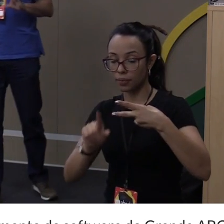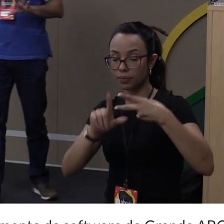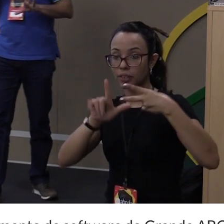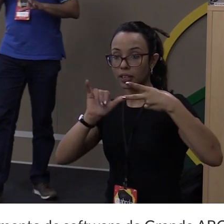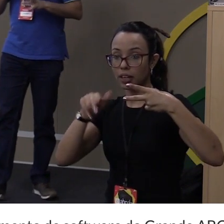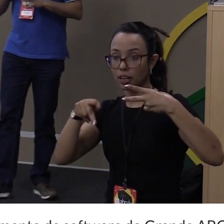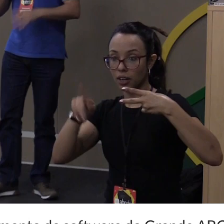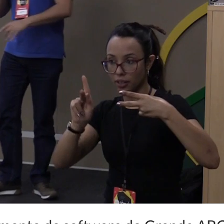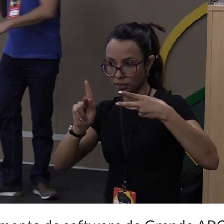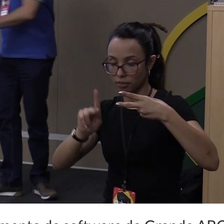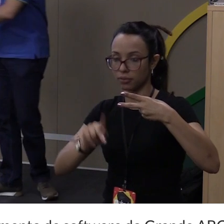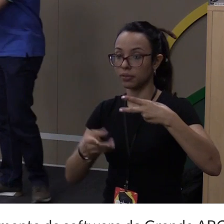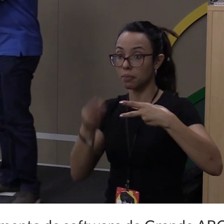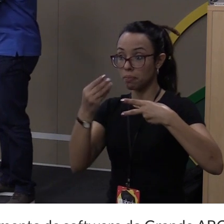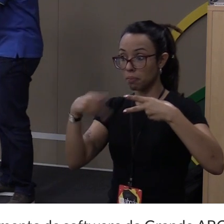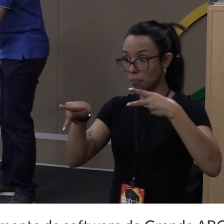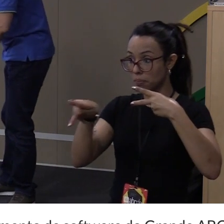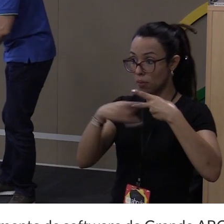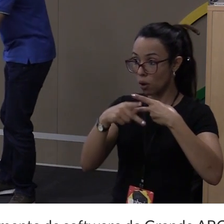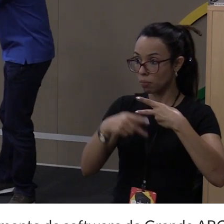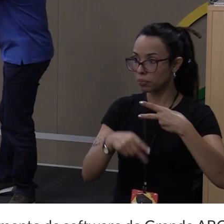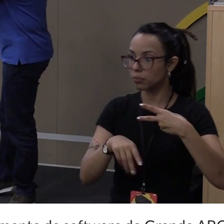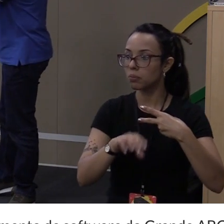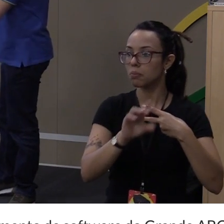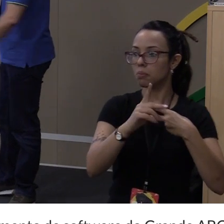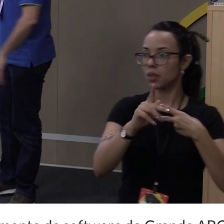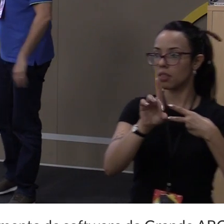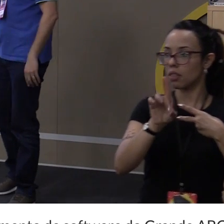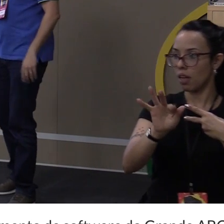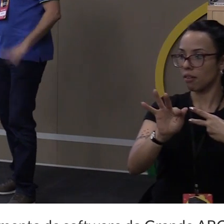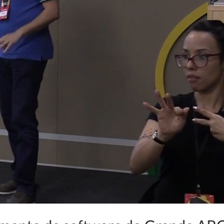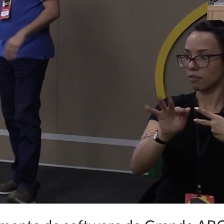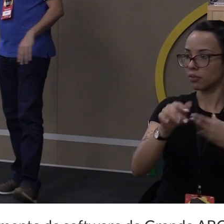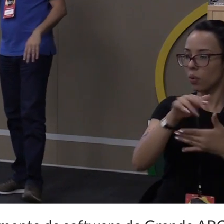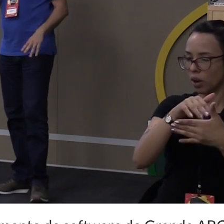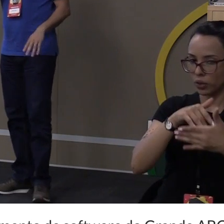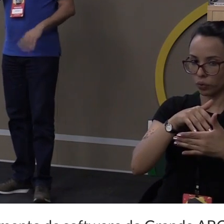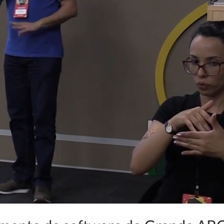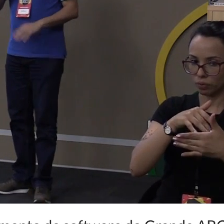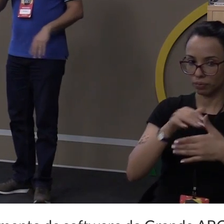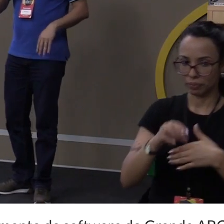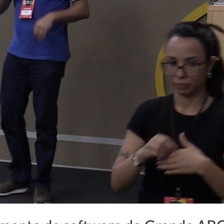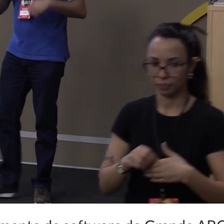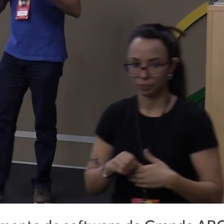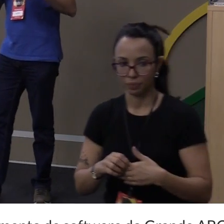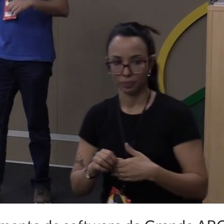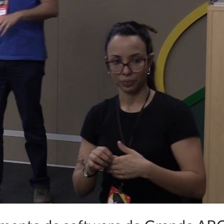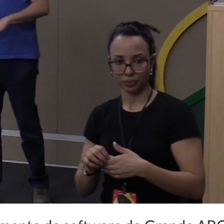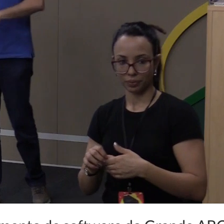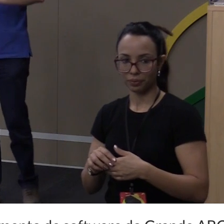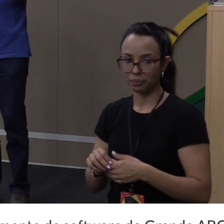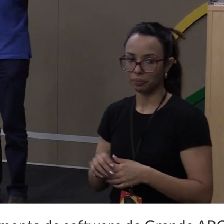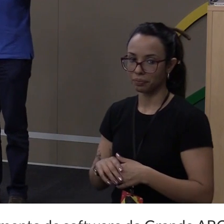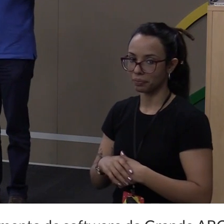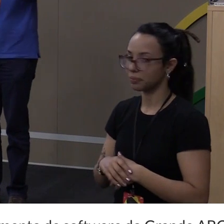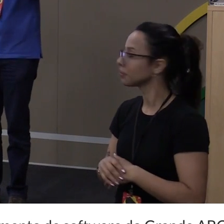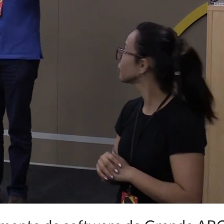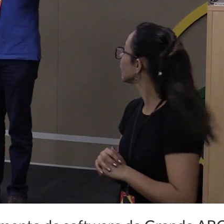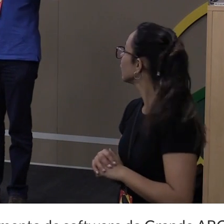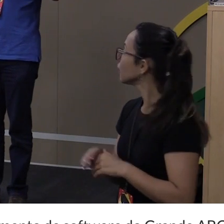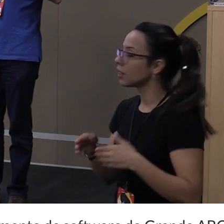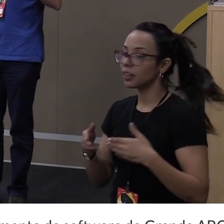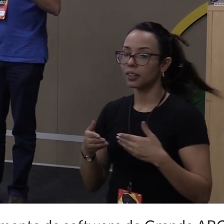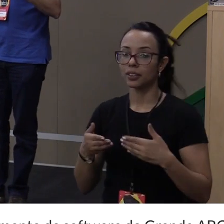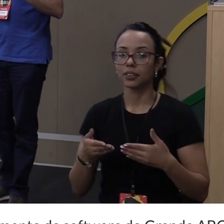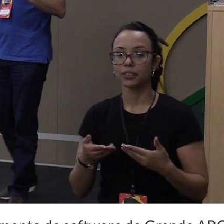desse PDF. Se vocês entrarem, ela não está aparecendo ali embaixo, mas depois eu passo o link correto. Se você olhar, tem